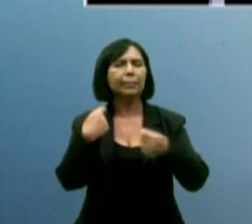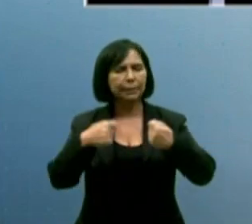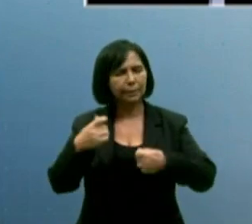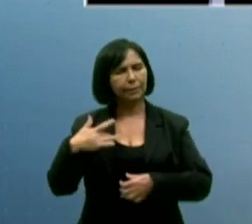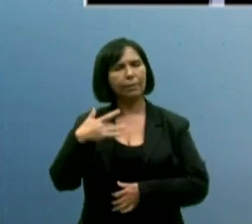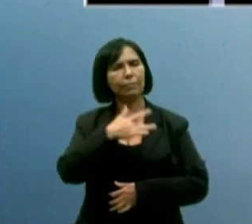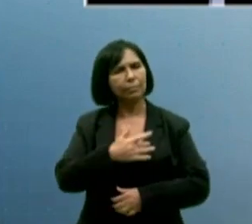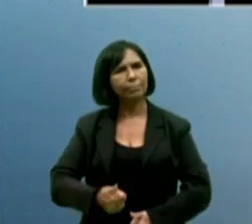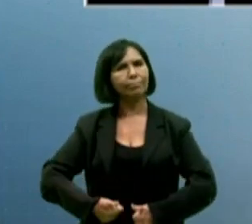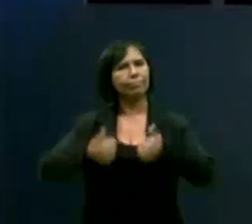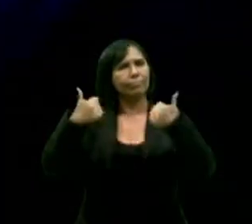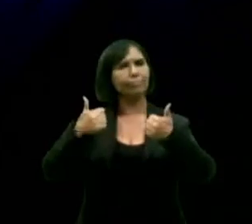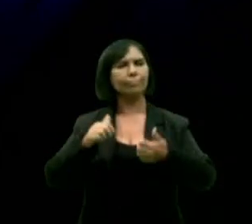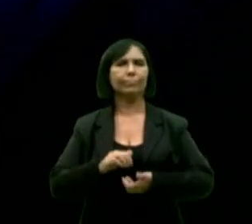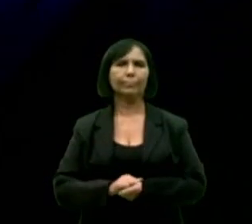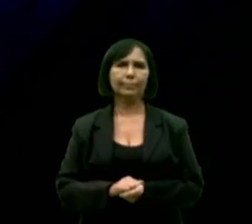melhor.